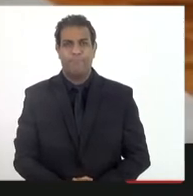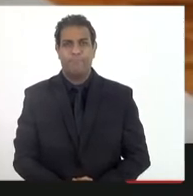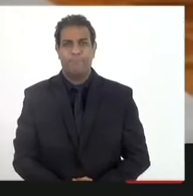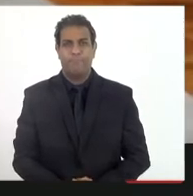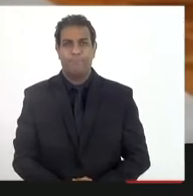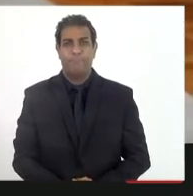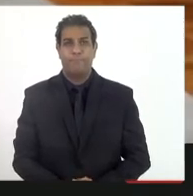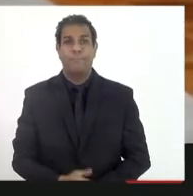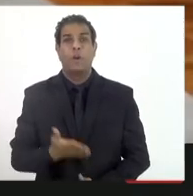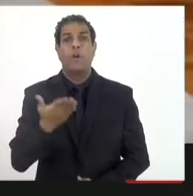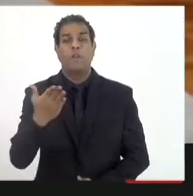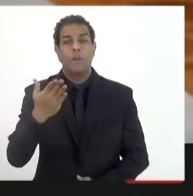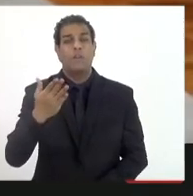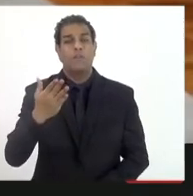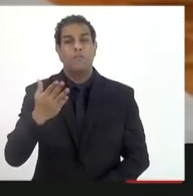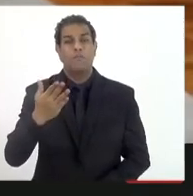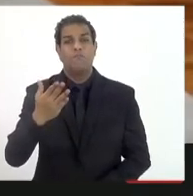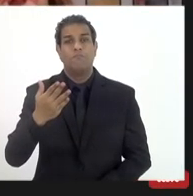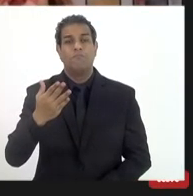Valdeque, por favor.